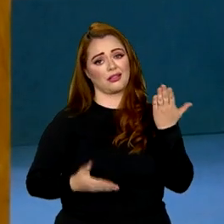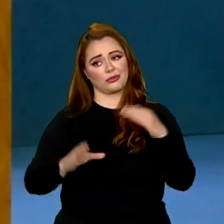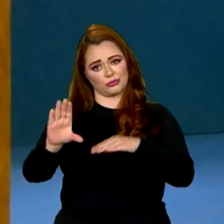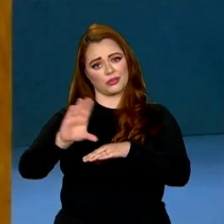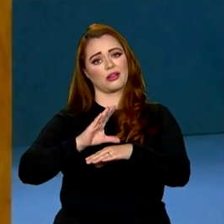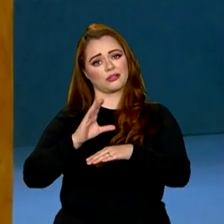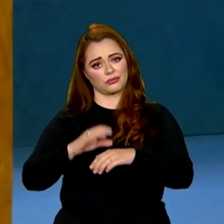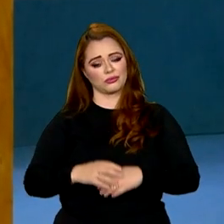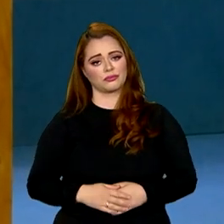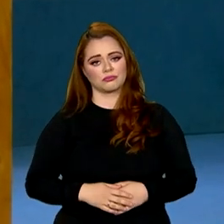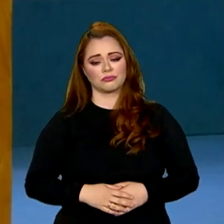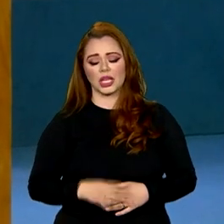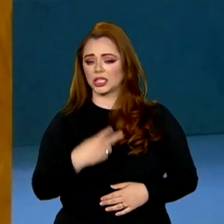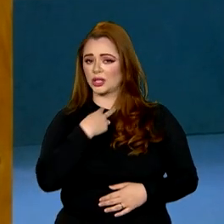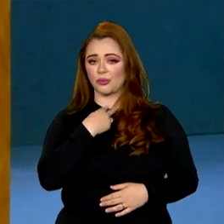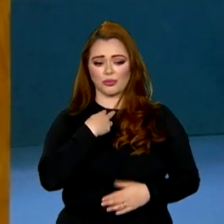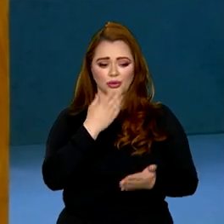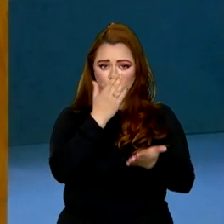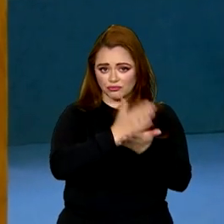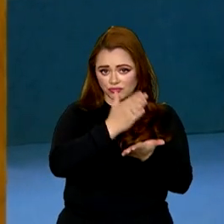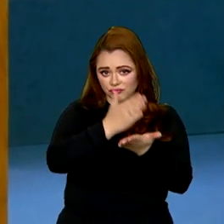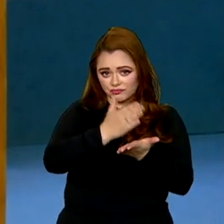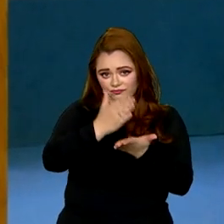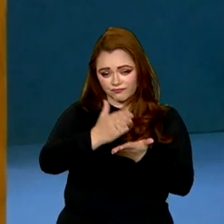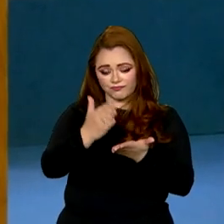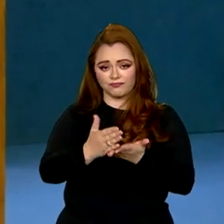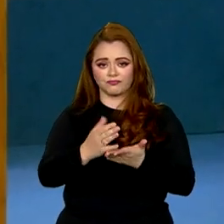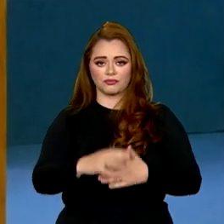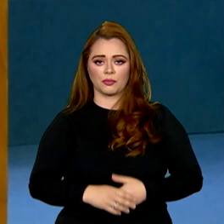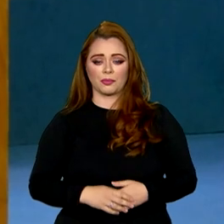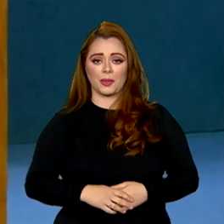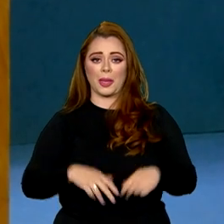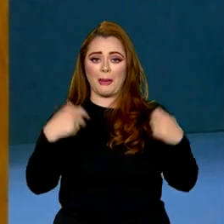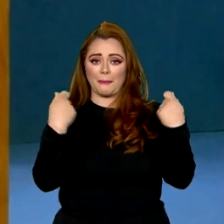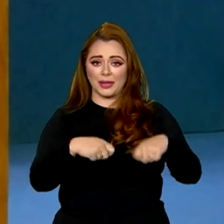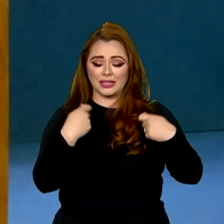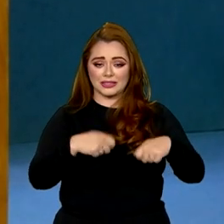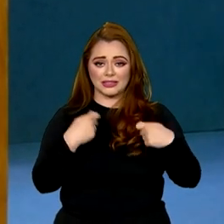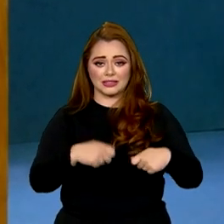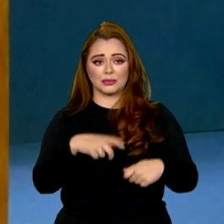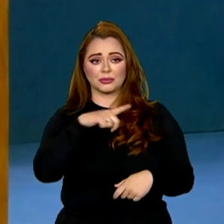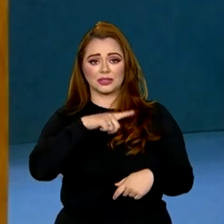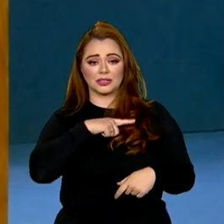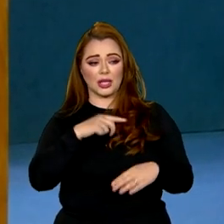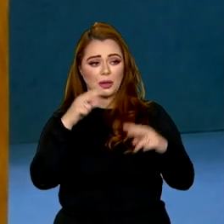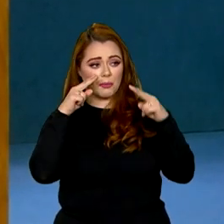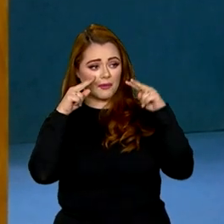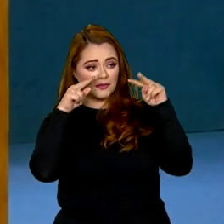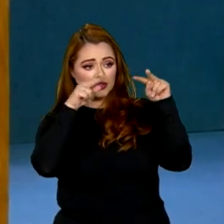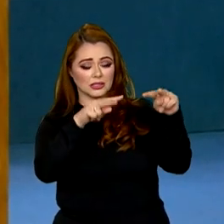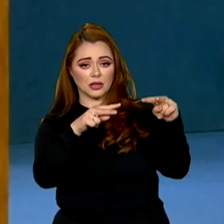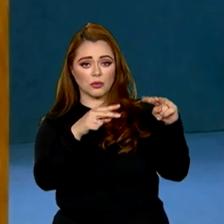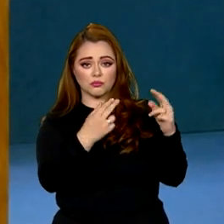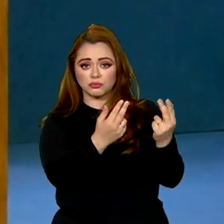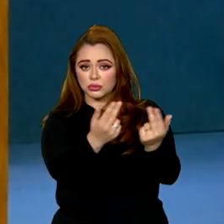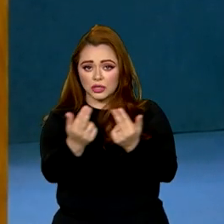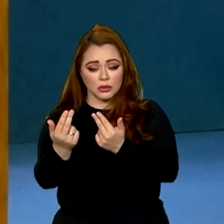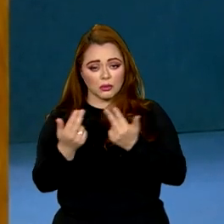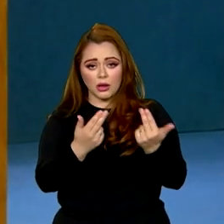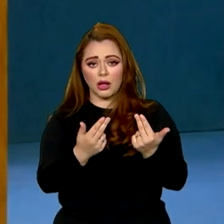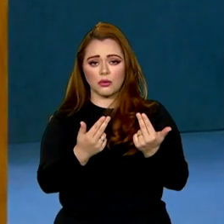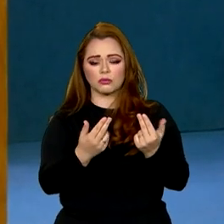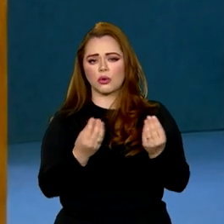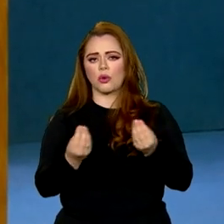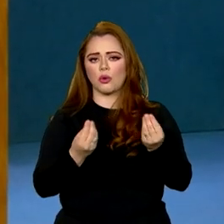podemos nos dividir. Devemos forjar uma visão comum que leve em consideração as